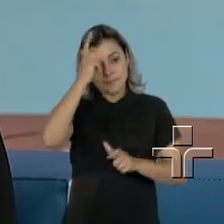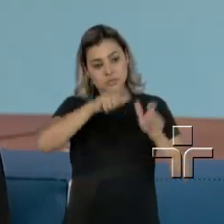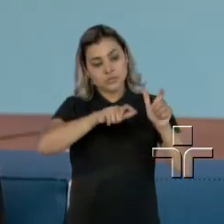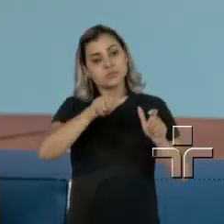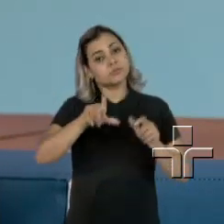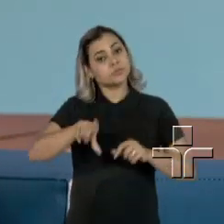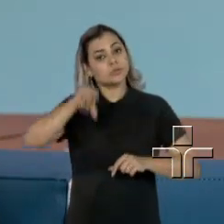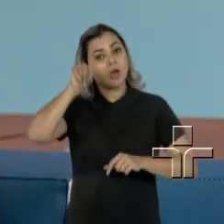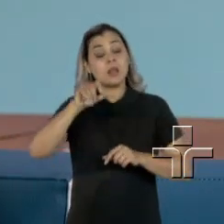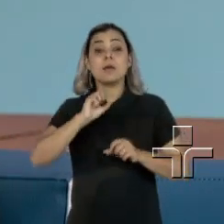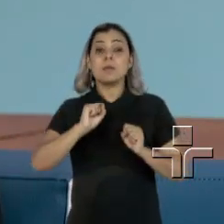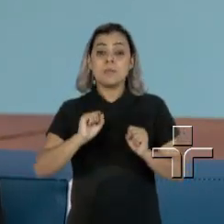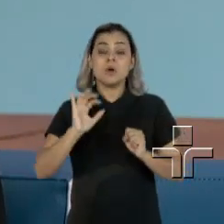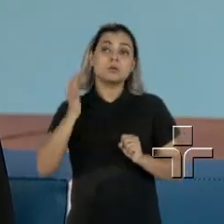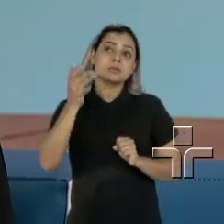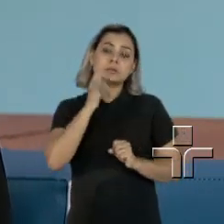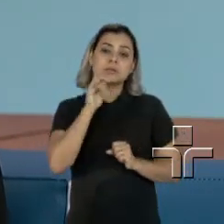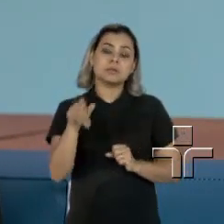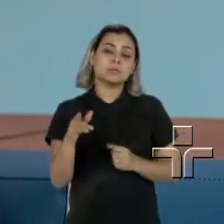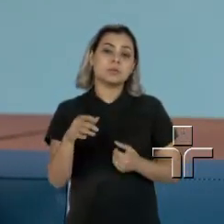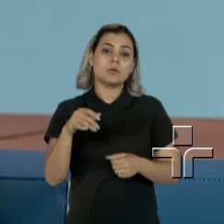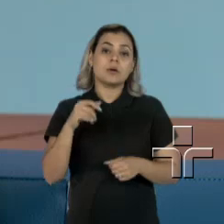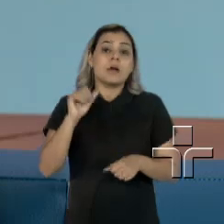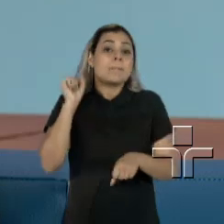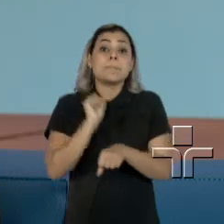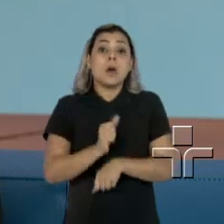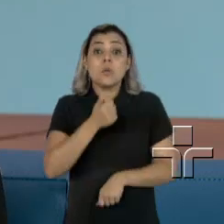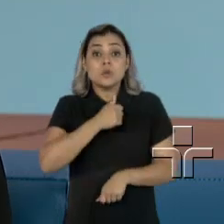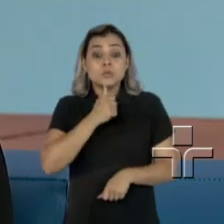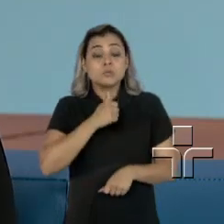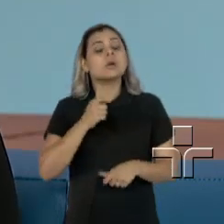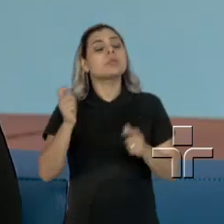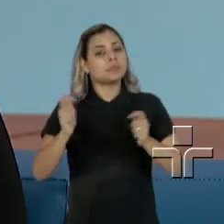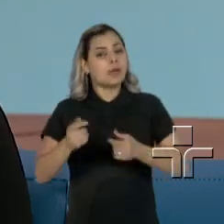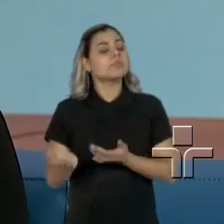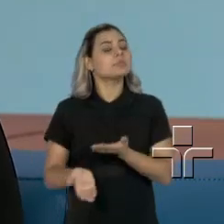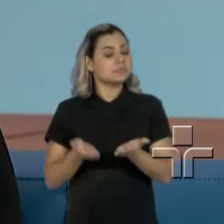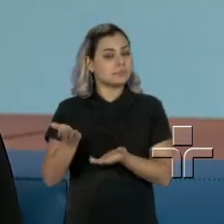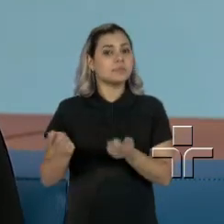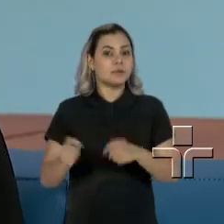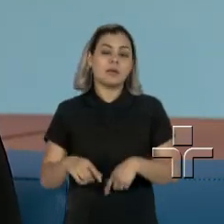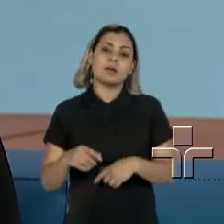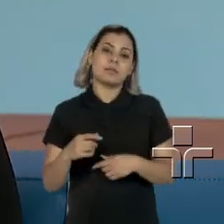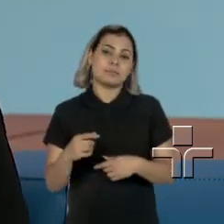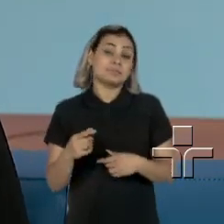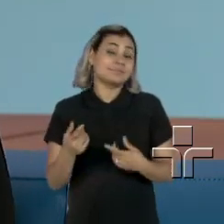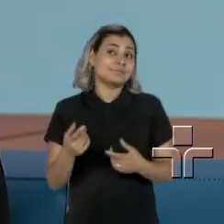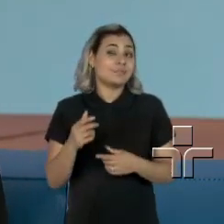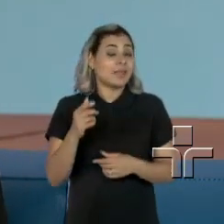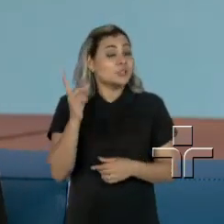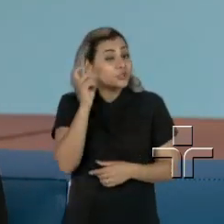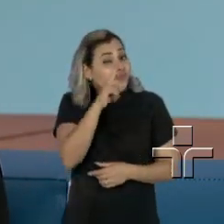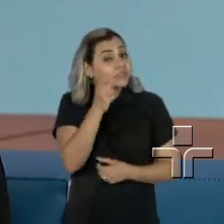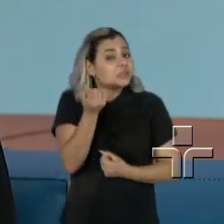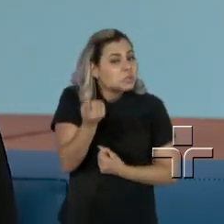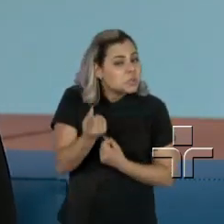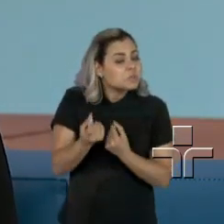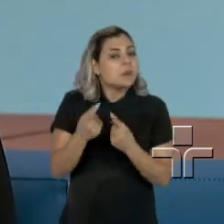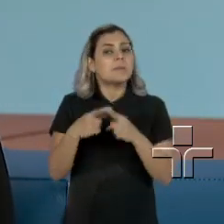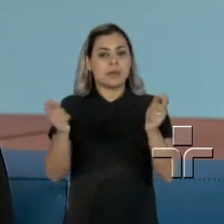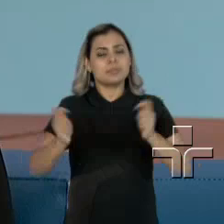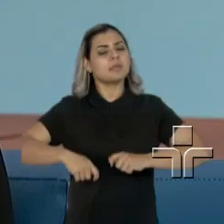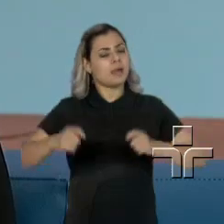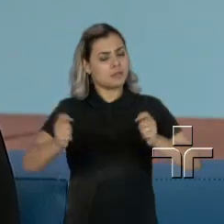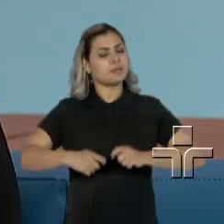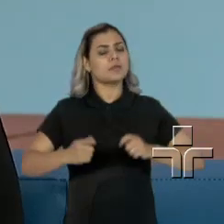pode acontecer depois que essa paciente, ela para a menstruação, né? Com certeza são casos mais raros, né? Mas existe essa